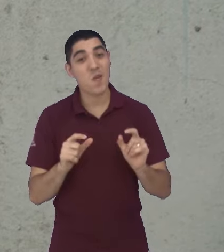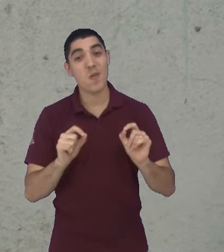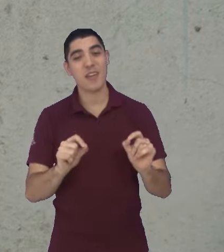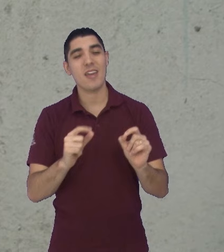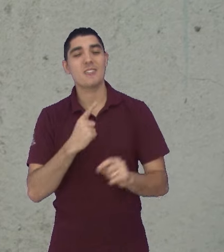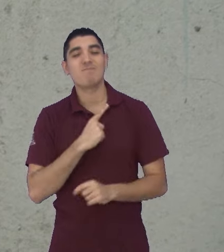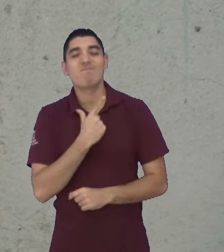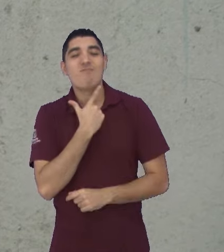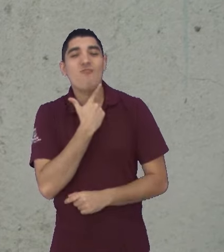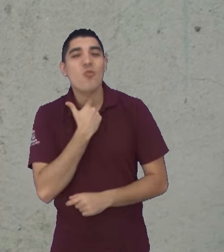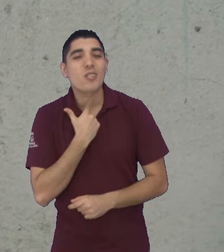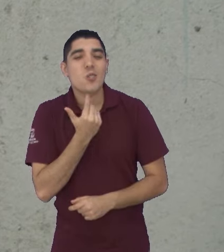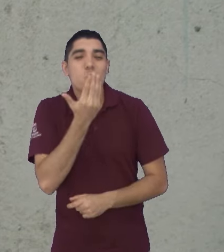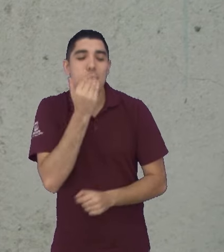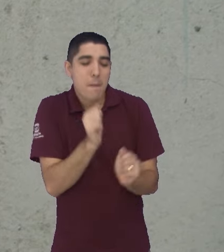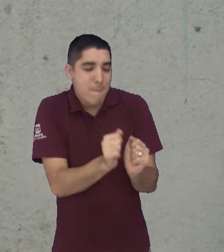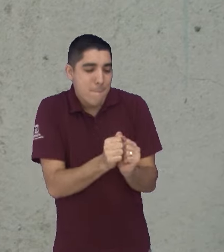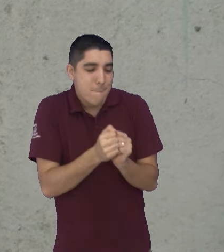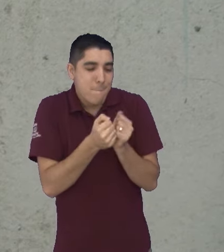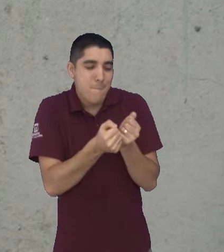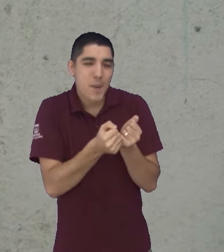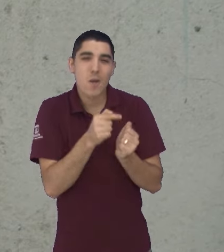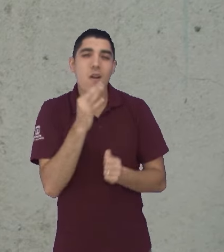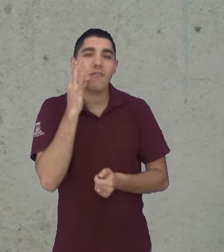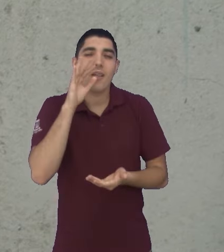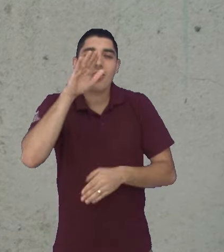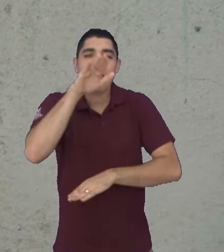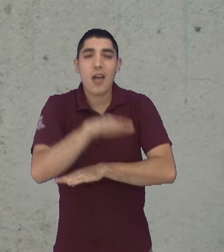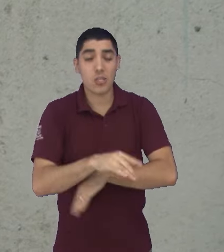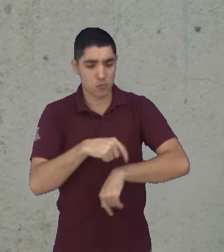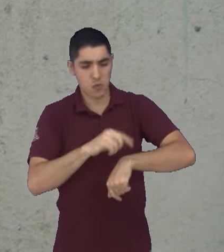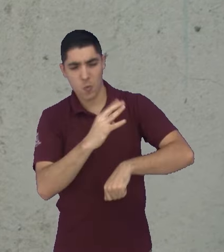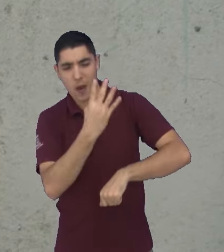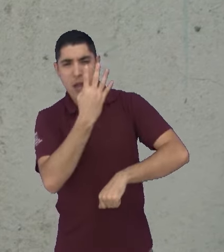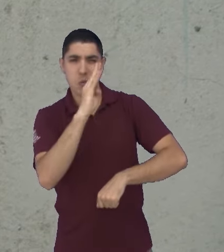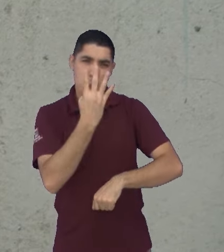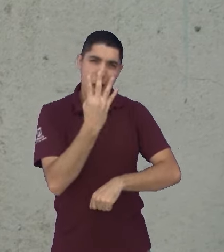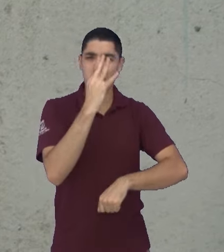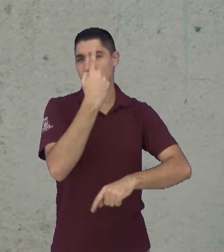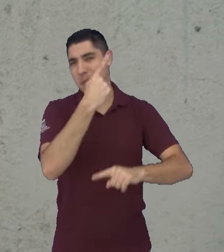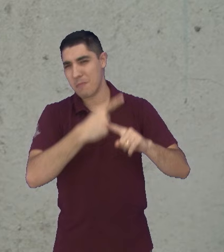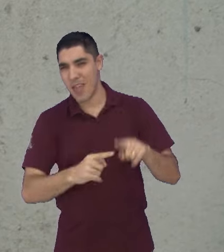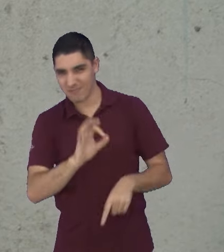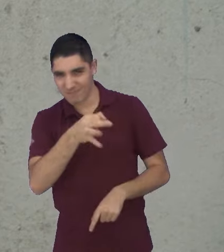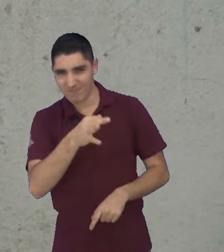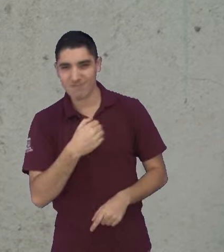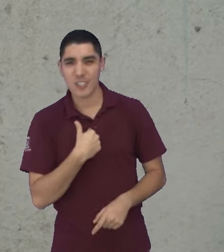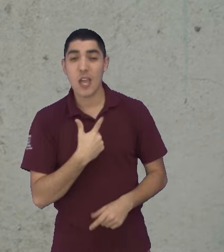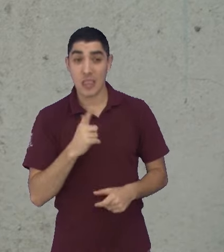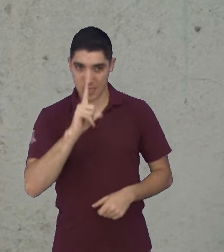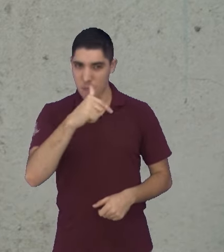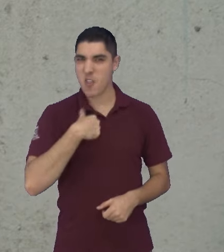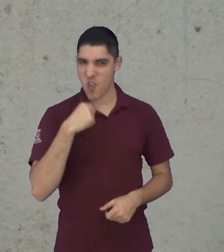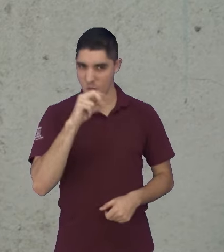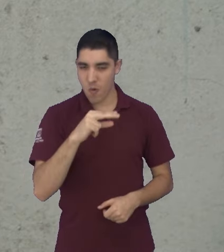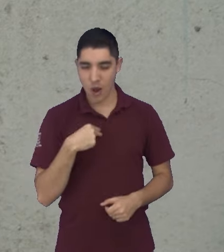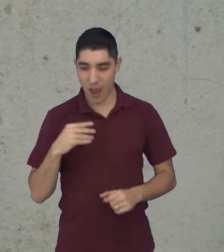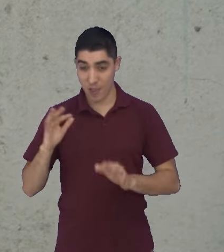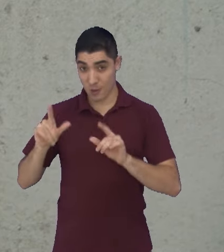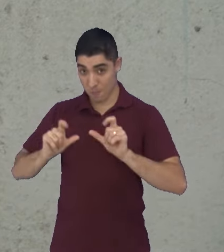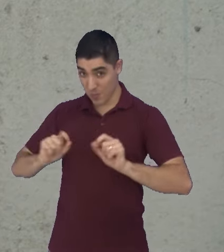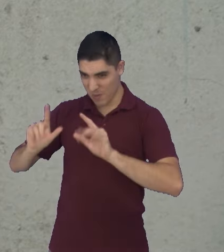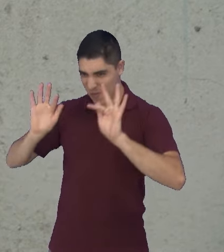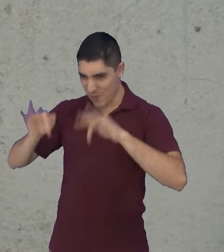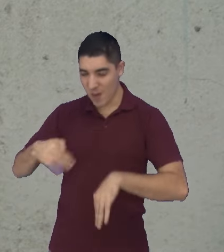vontade de comer um pão fresquinho com o café da tarde, não dá? Quase quatro e meia da tarde, já dá uma vontade, não é mesmo? Eu vou matar essa vontade daqui a pouco, depois do programa,